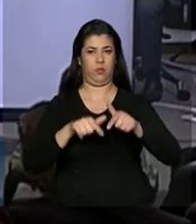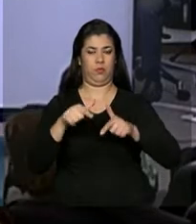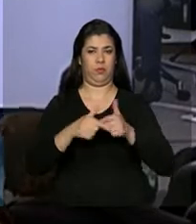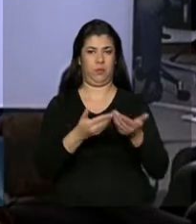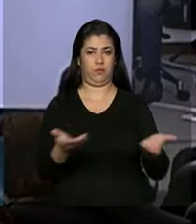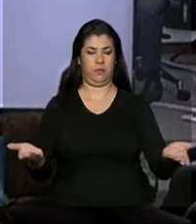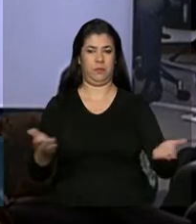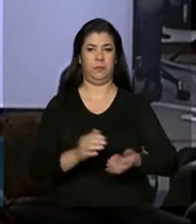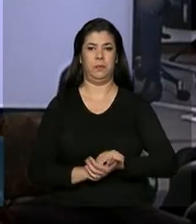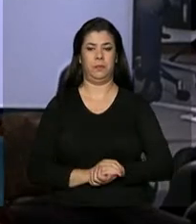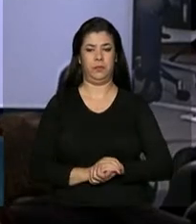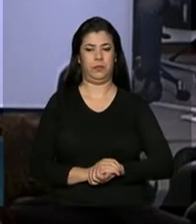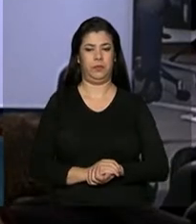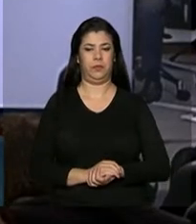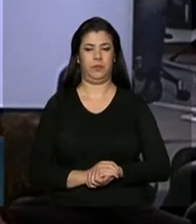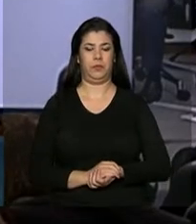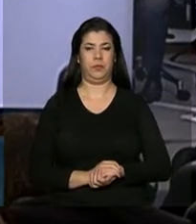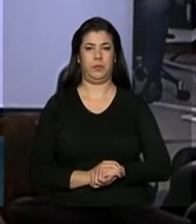Bom dia.